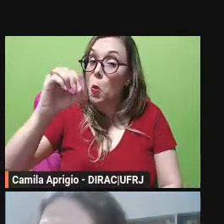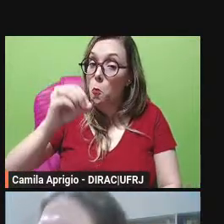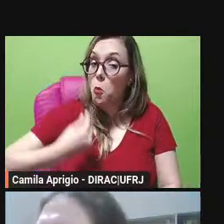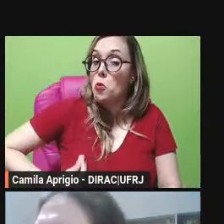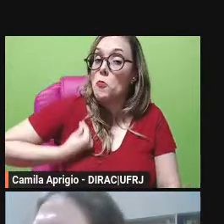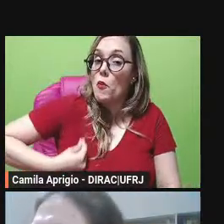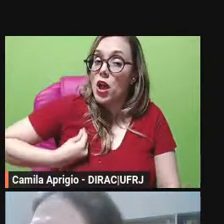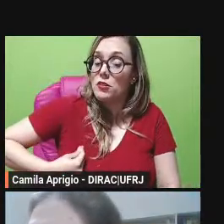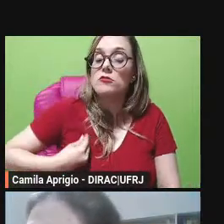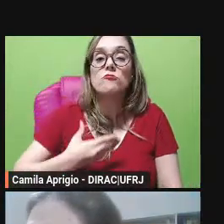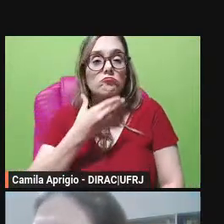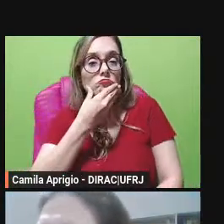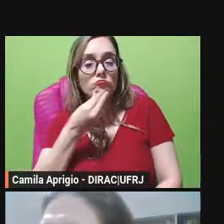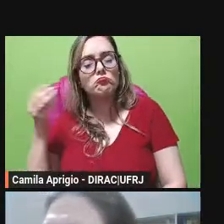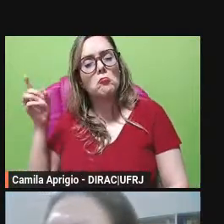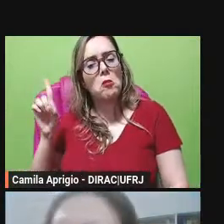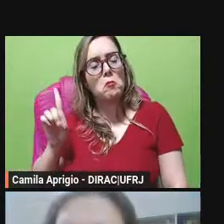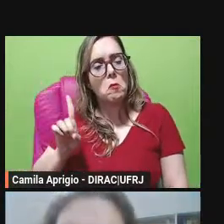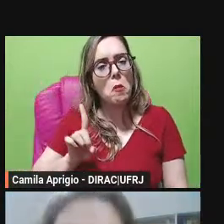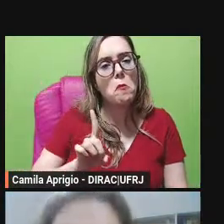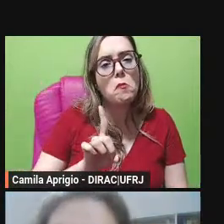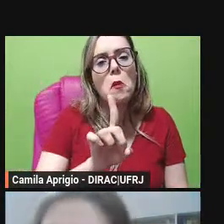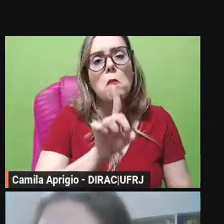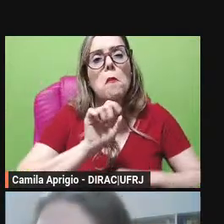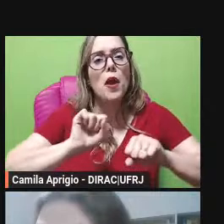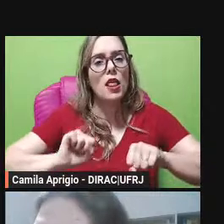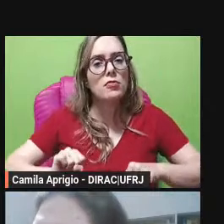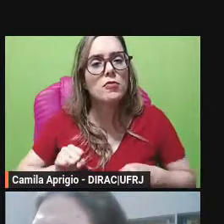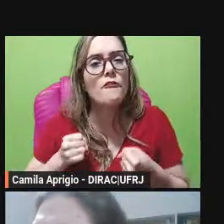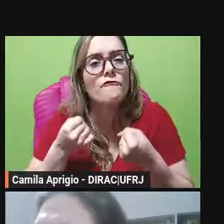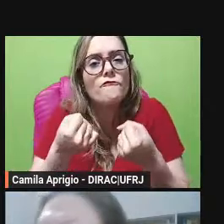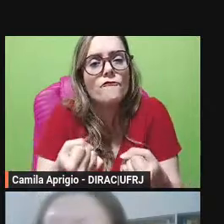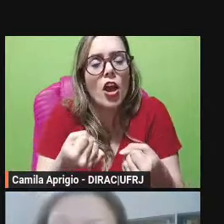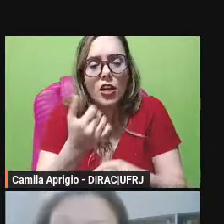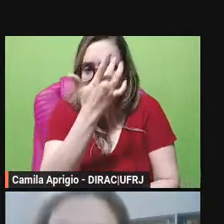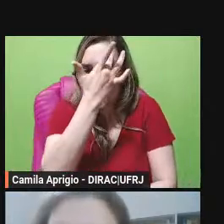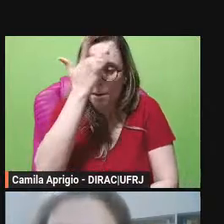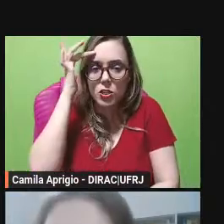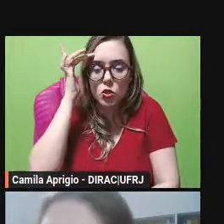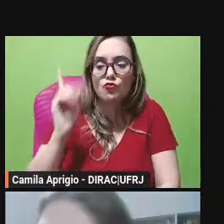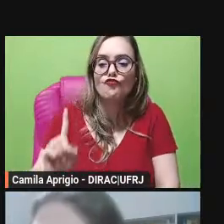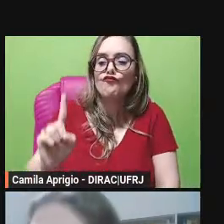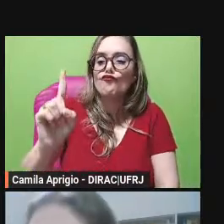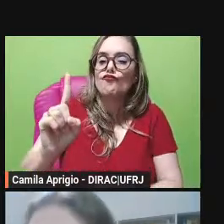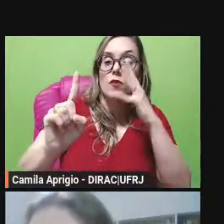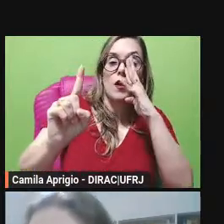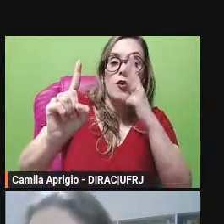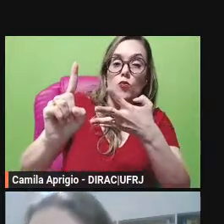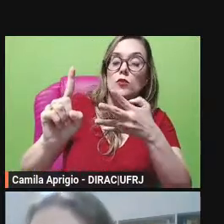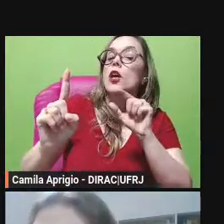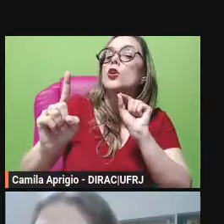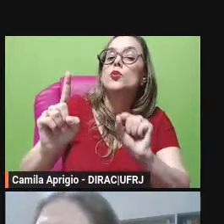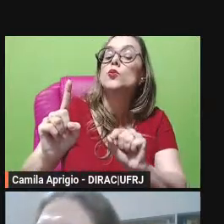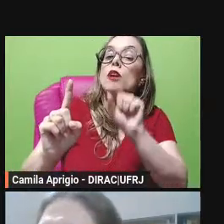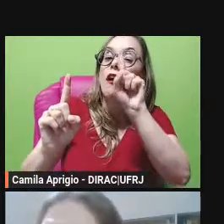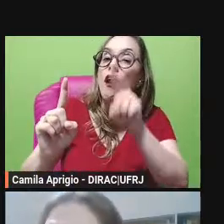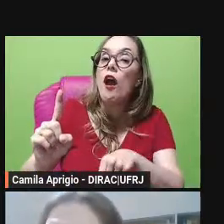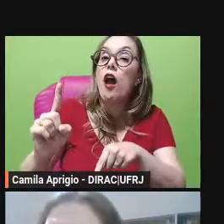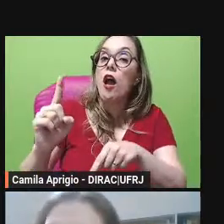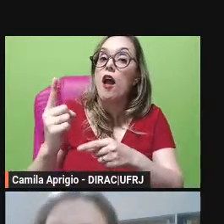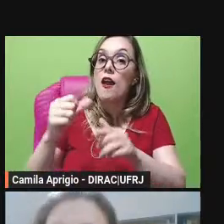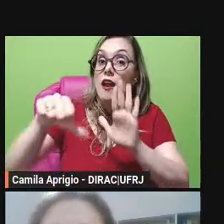falando em defesa de um réu acusado de crime contra a cidade e